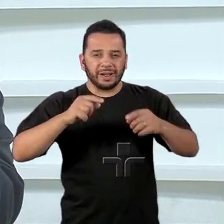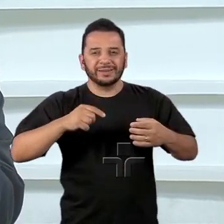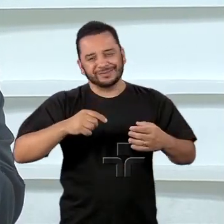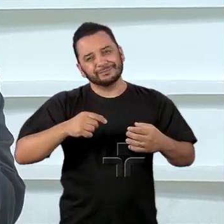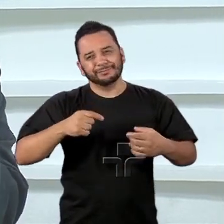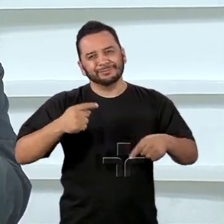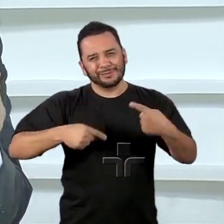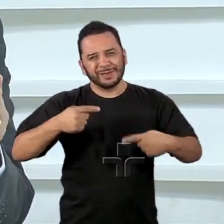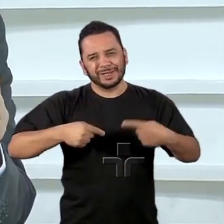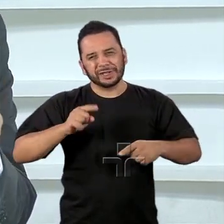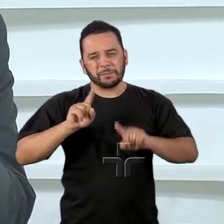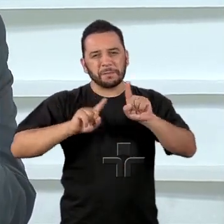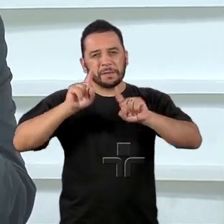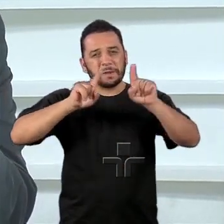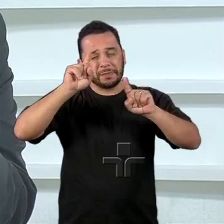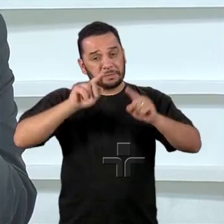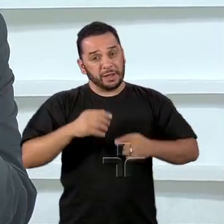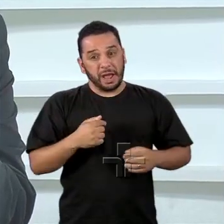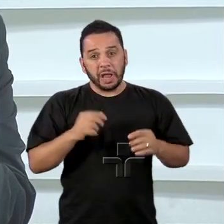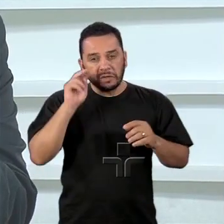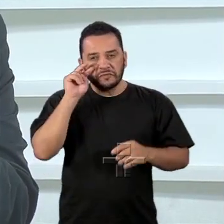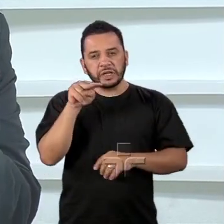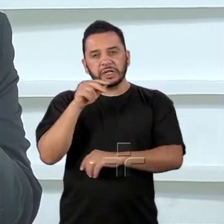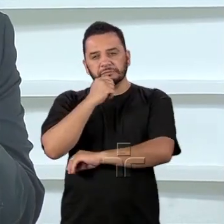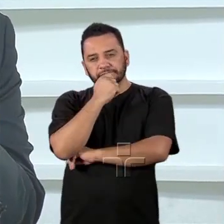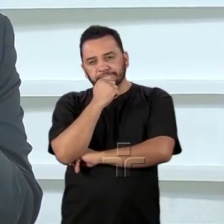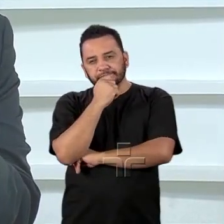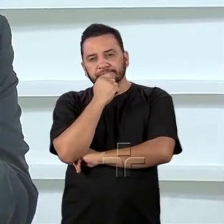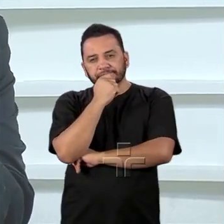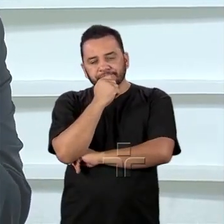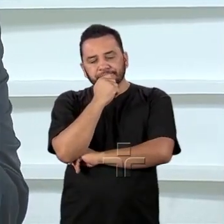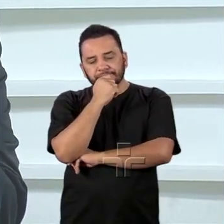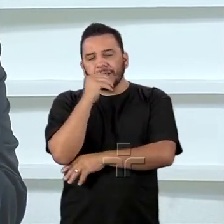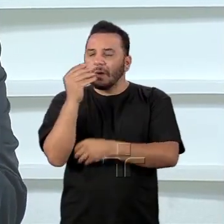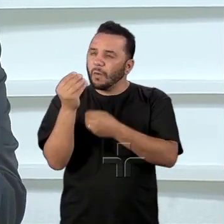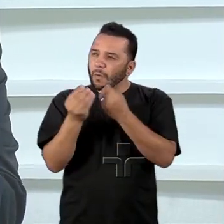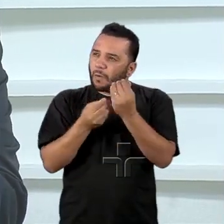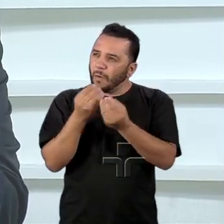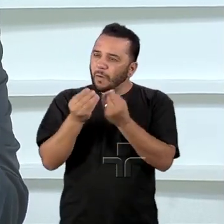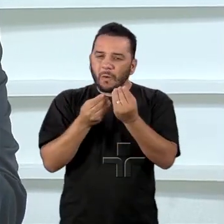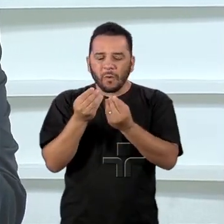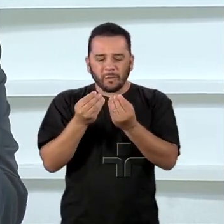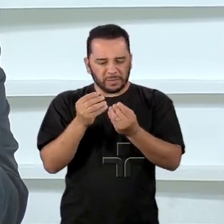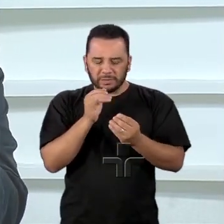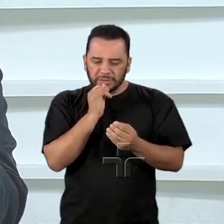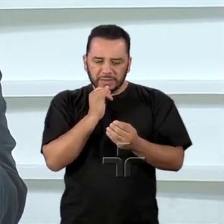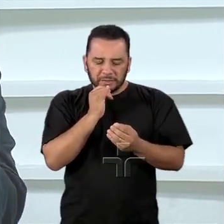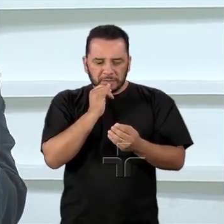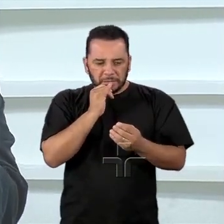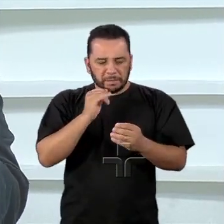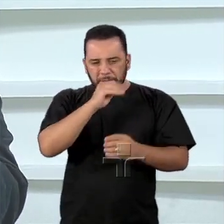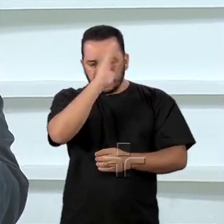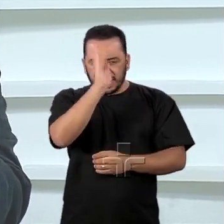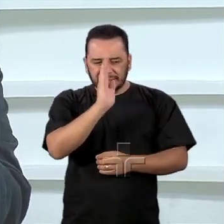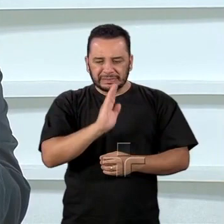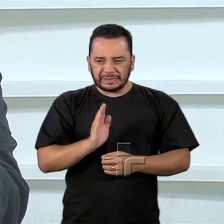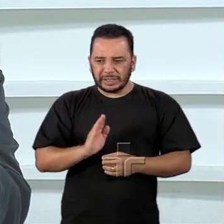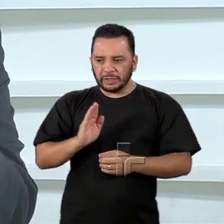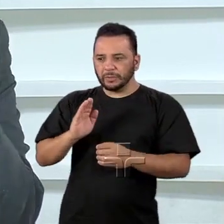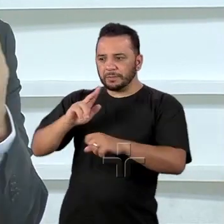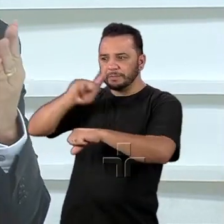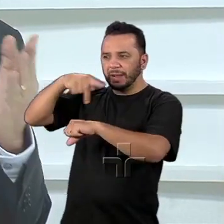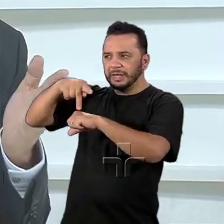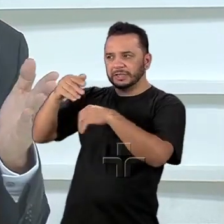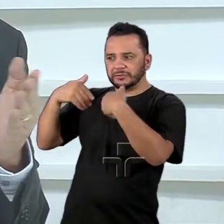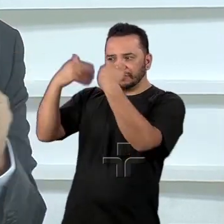eleitorais e questiona como seriam essas relações do Brasil com o resto do mundo a partir